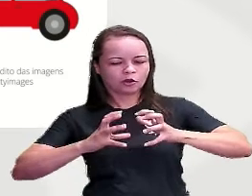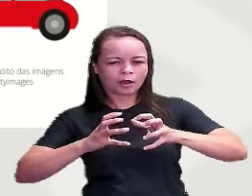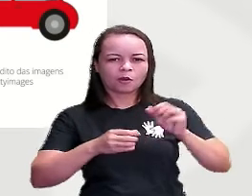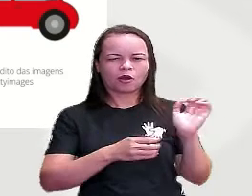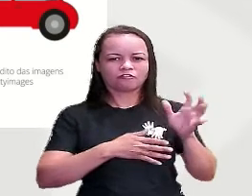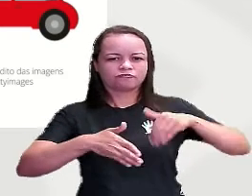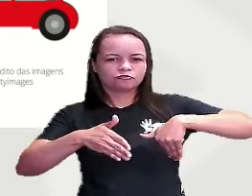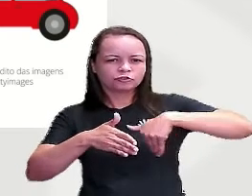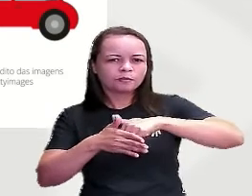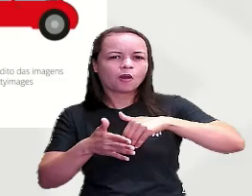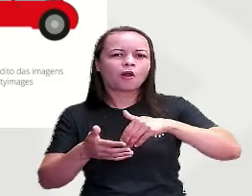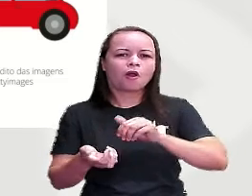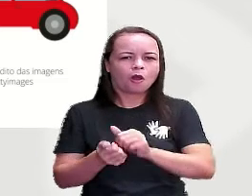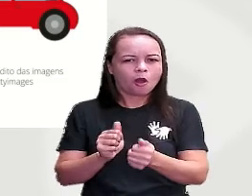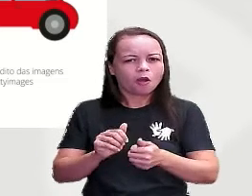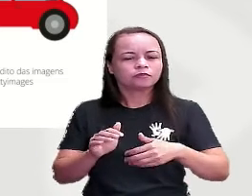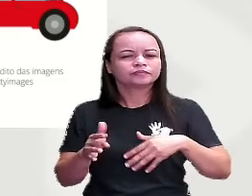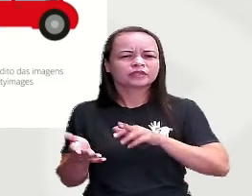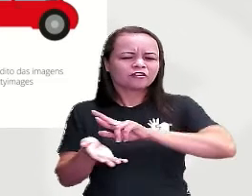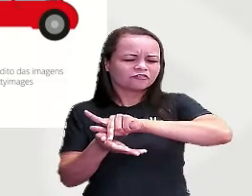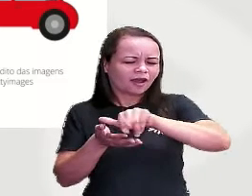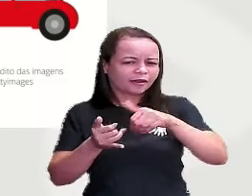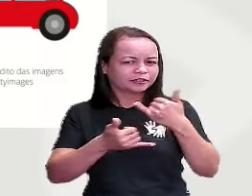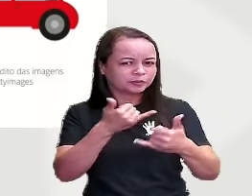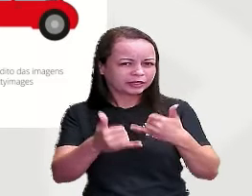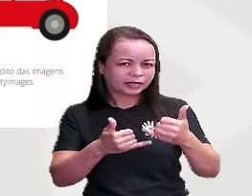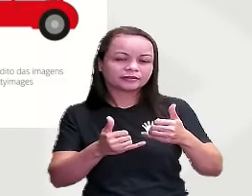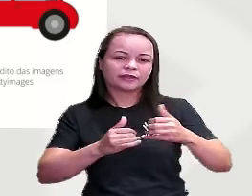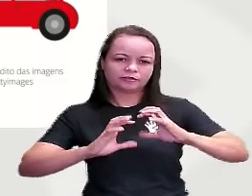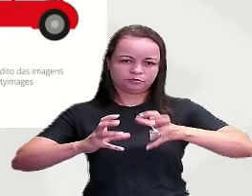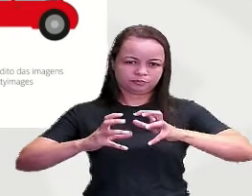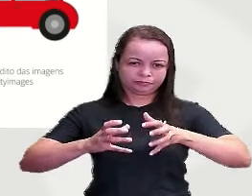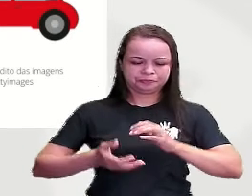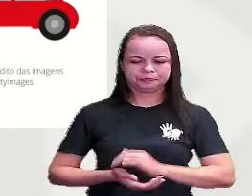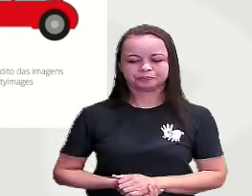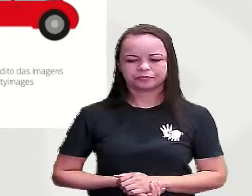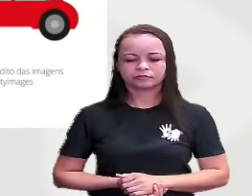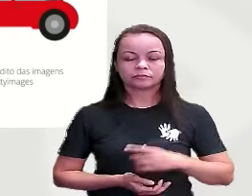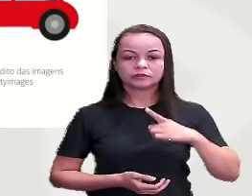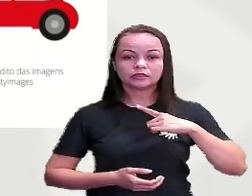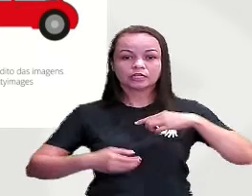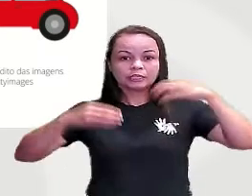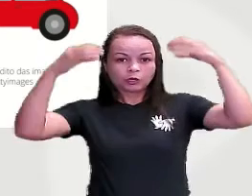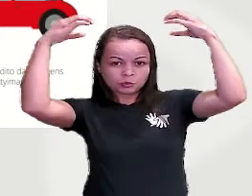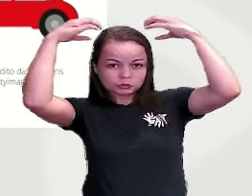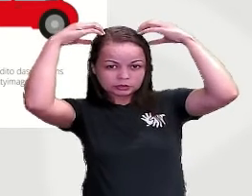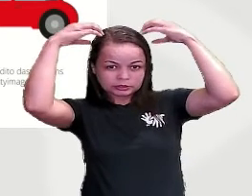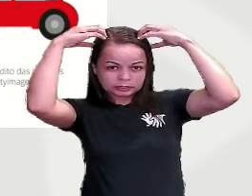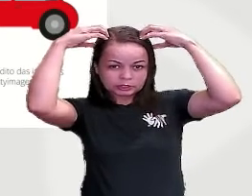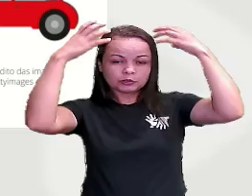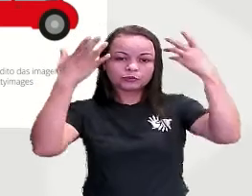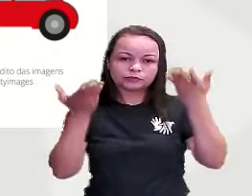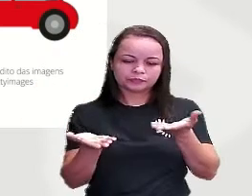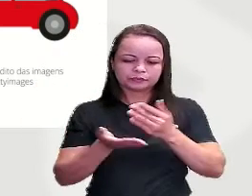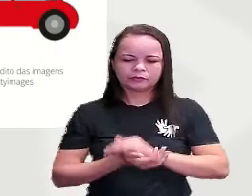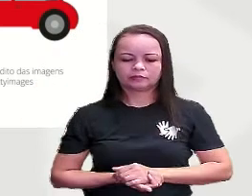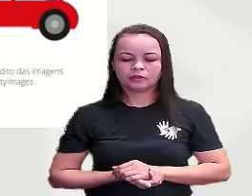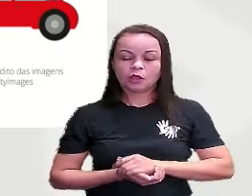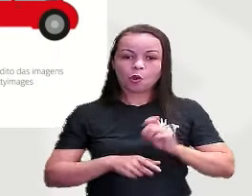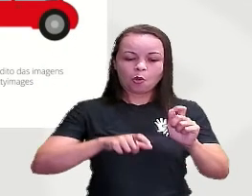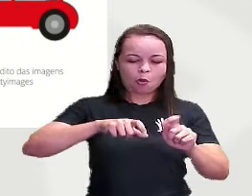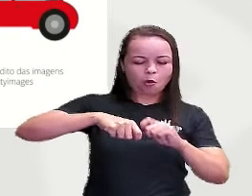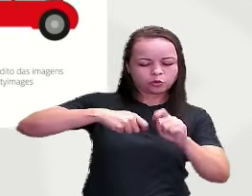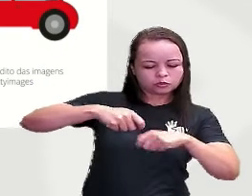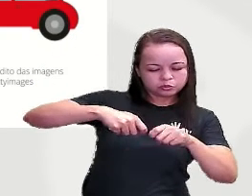futebol Jogar várias brincadeiras com bola Tenho o cinho de pelúcia O pião